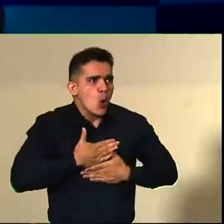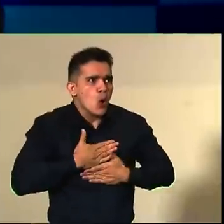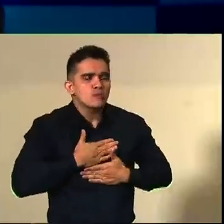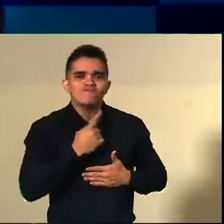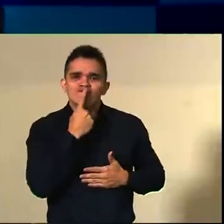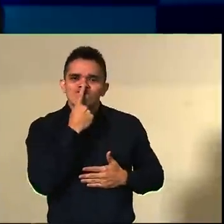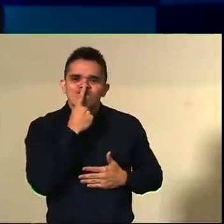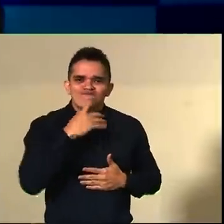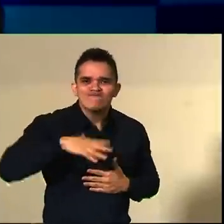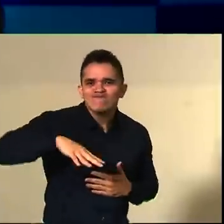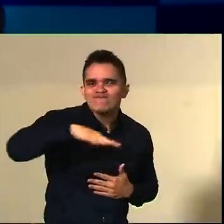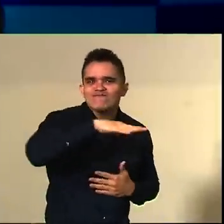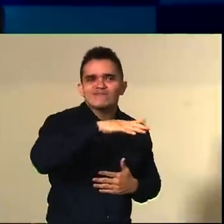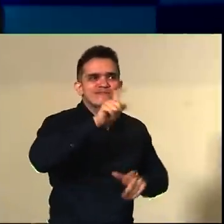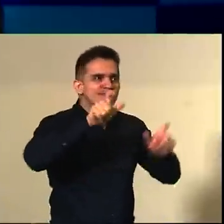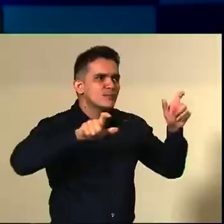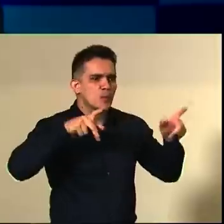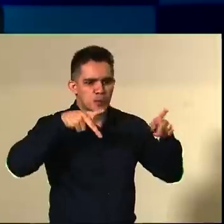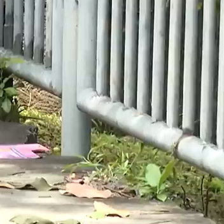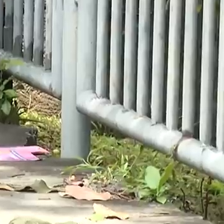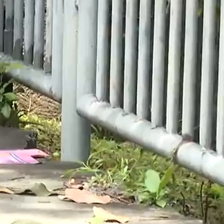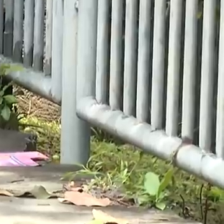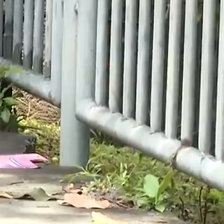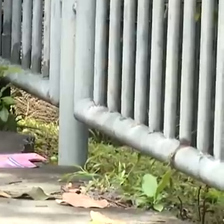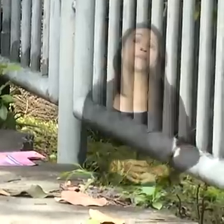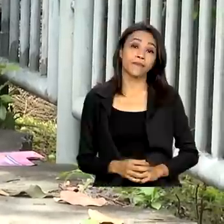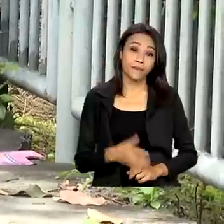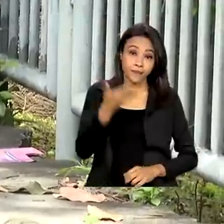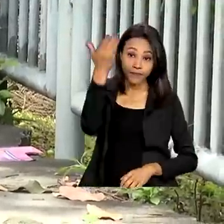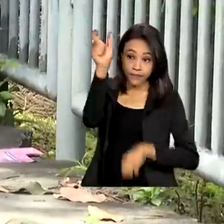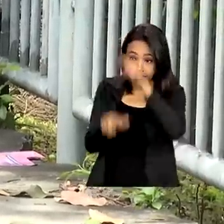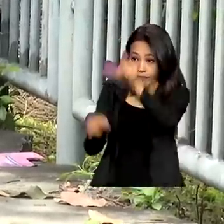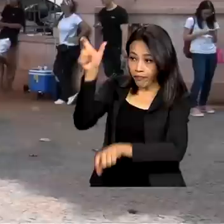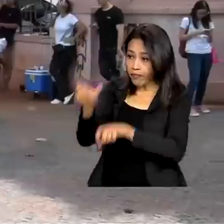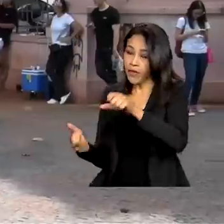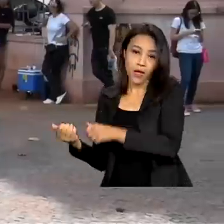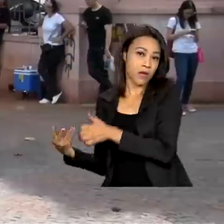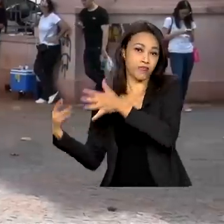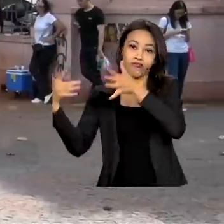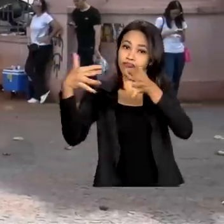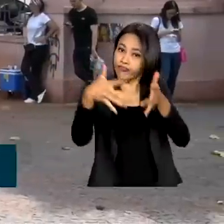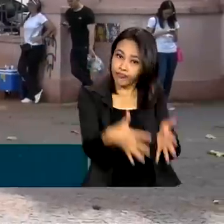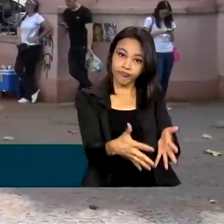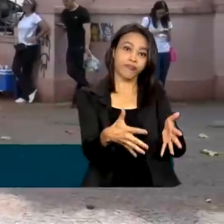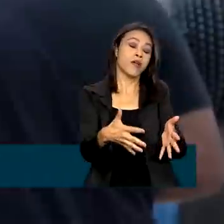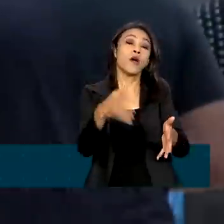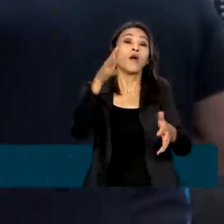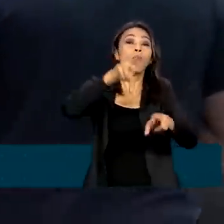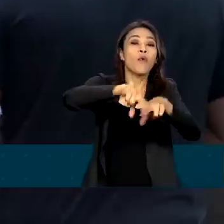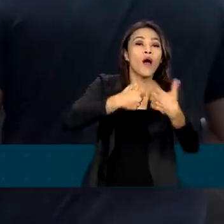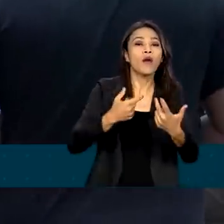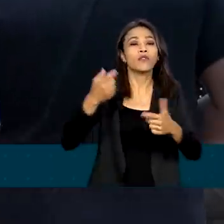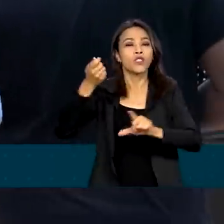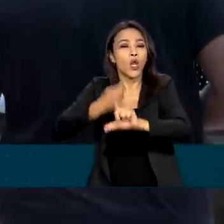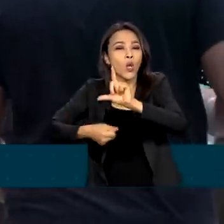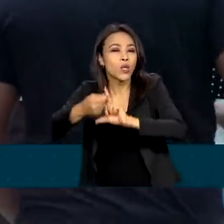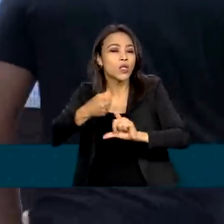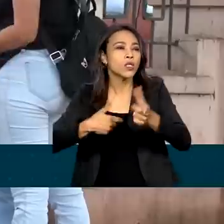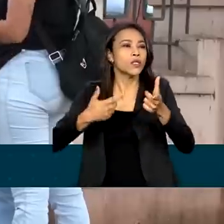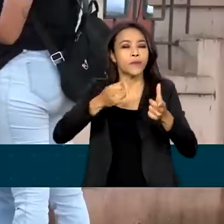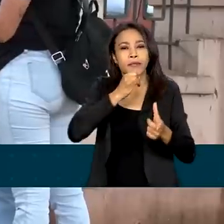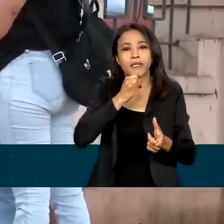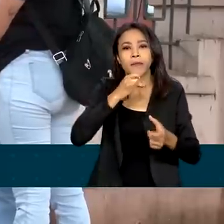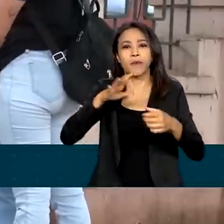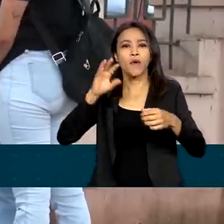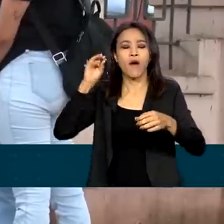por muitos professores. Participantes que não puderam fazer o Enem por problemas logísticos, como, por exemplo,